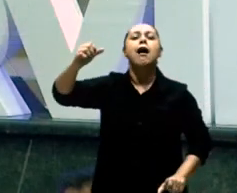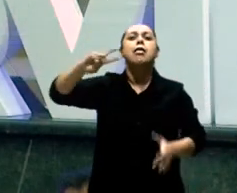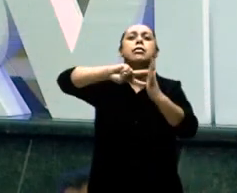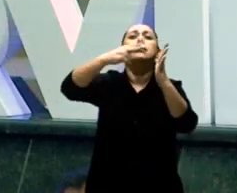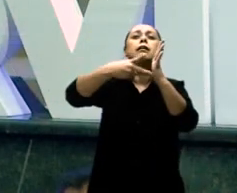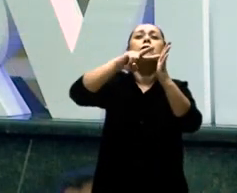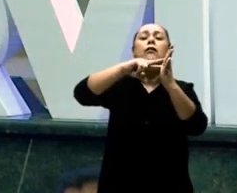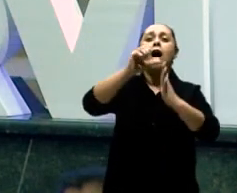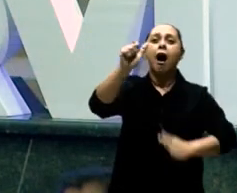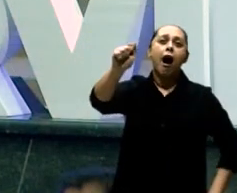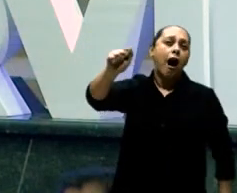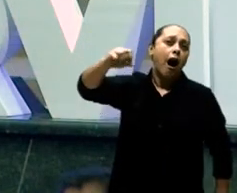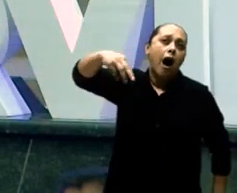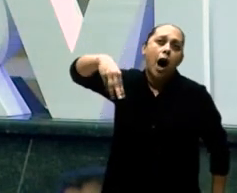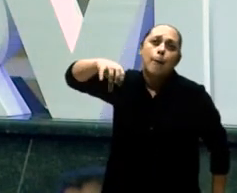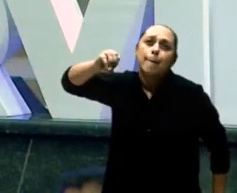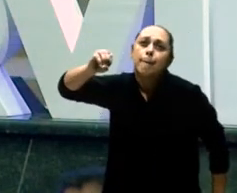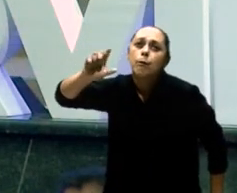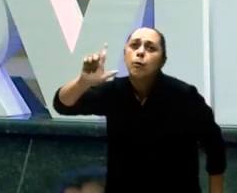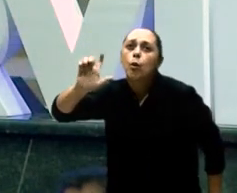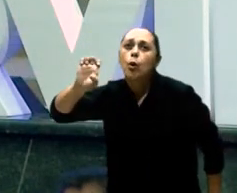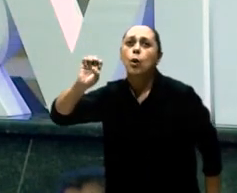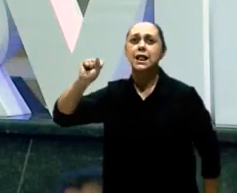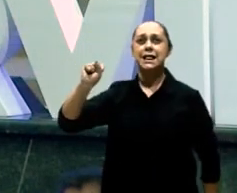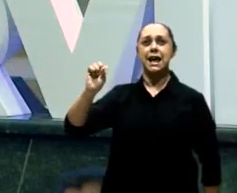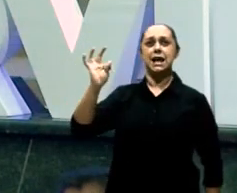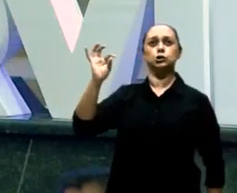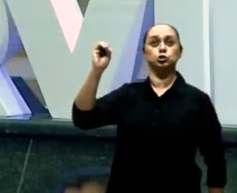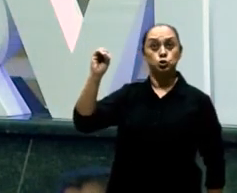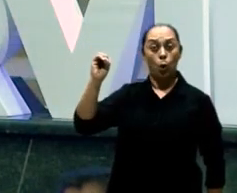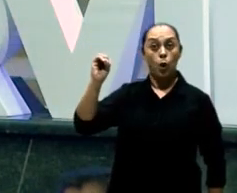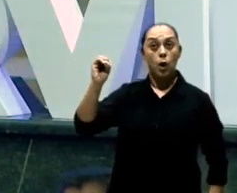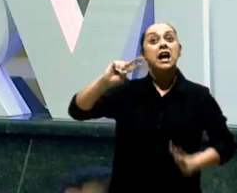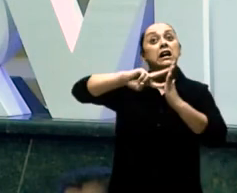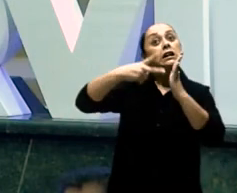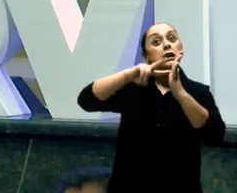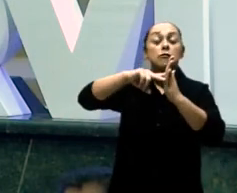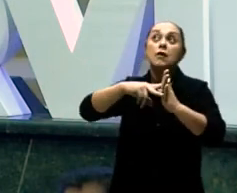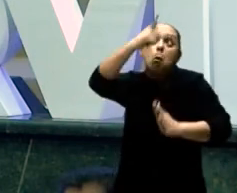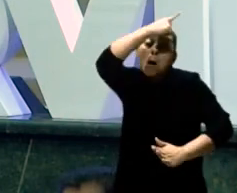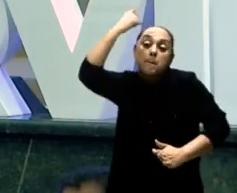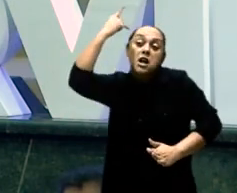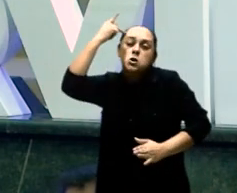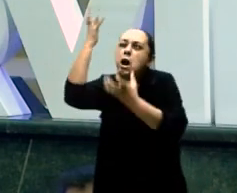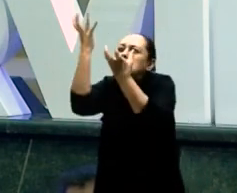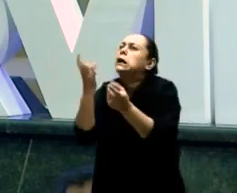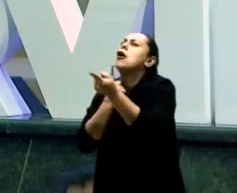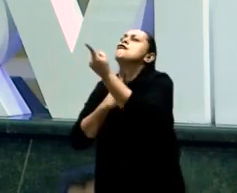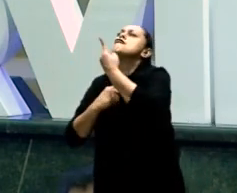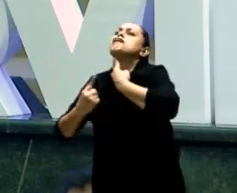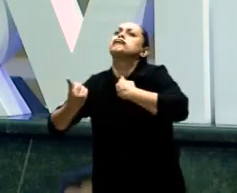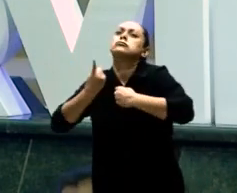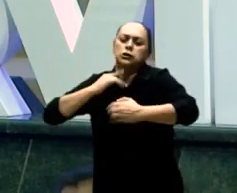Adolesco Significa Alguém Que tem vontade De crescer E essa palavra Quando traduz A língua